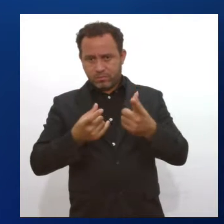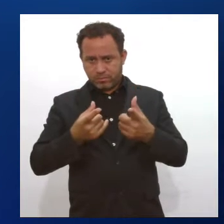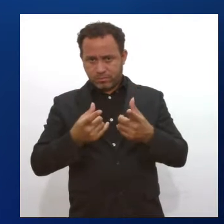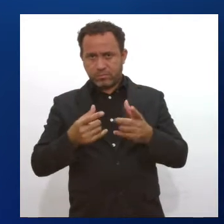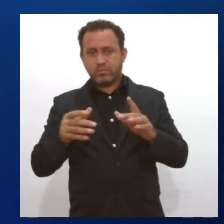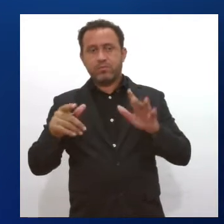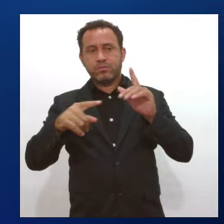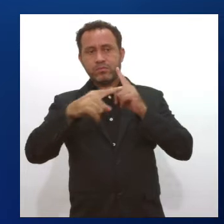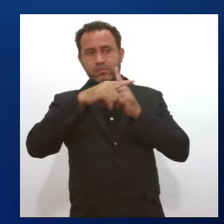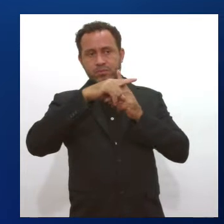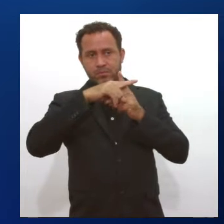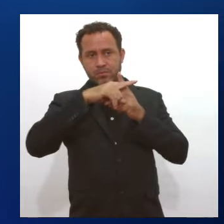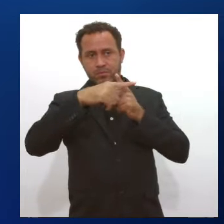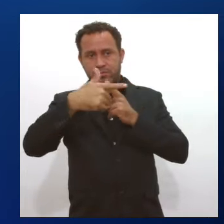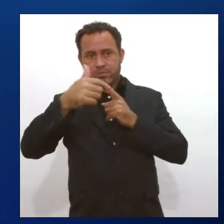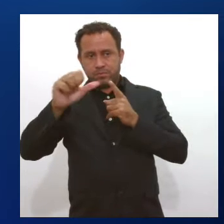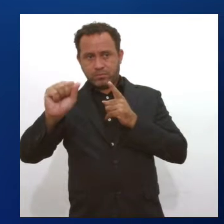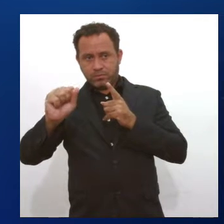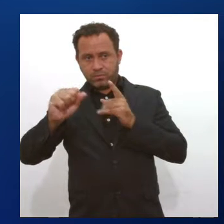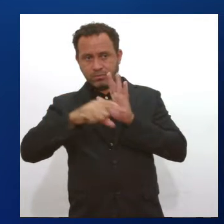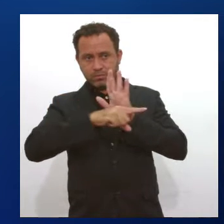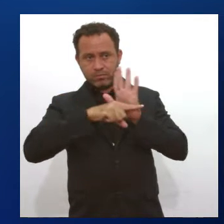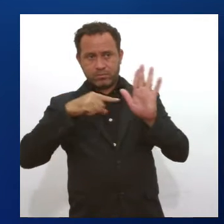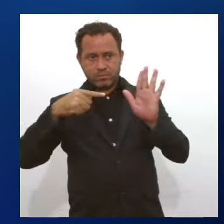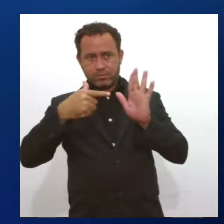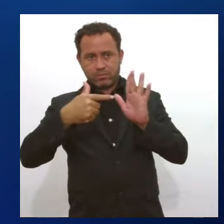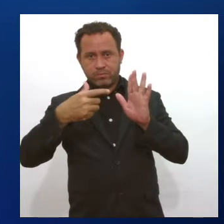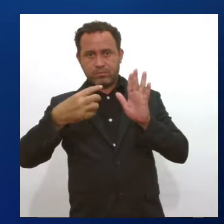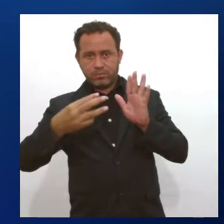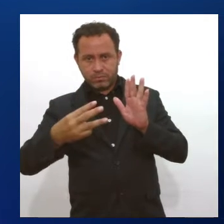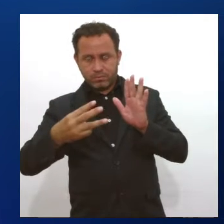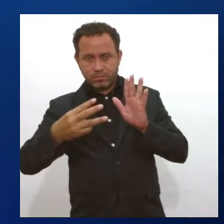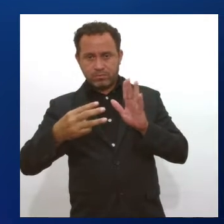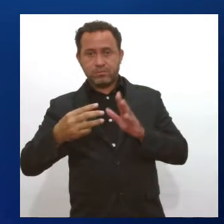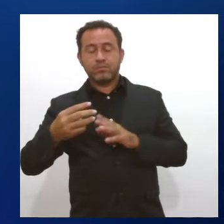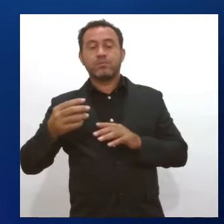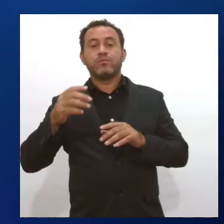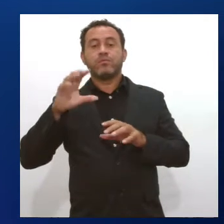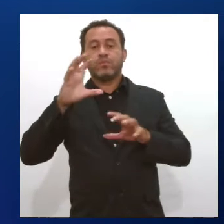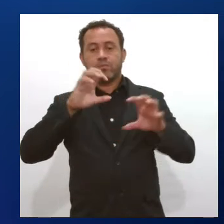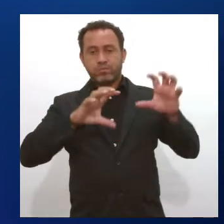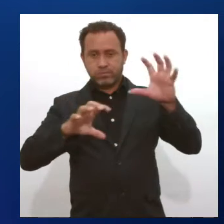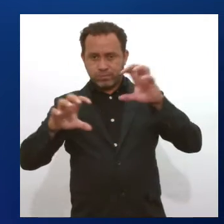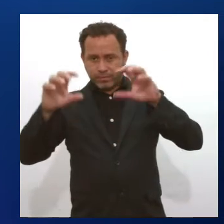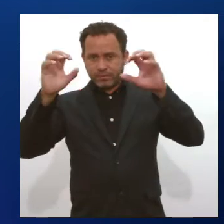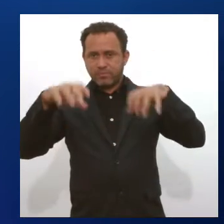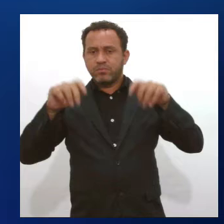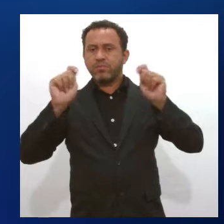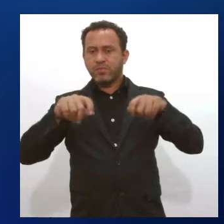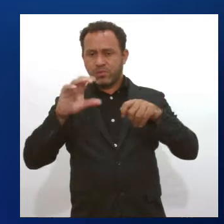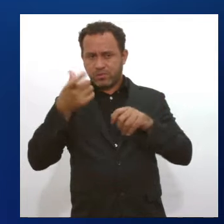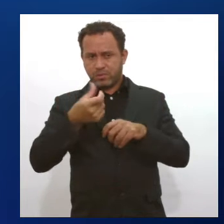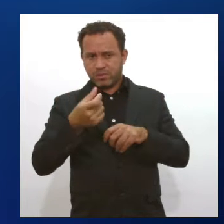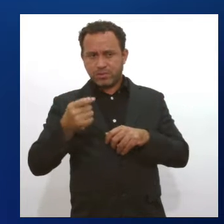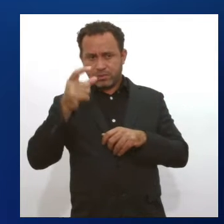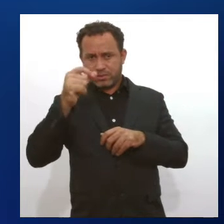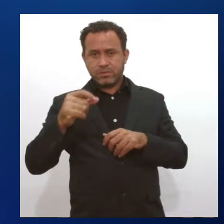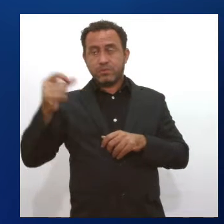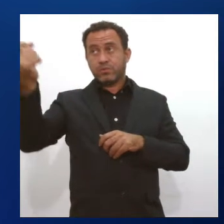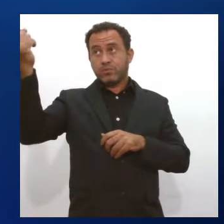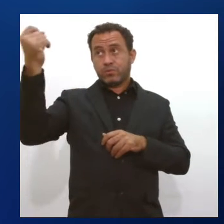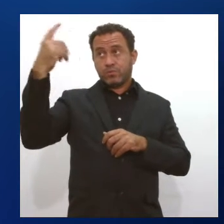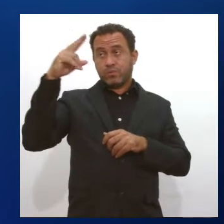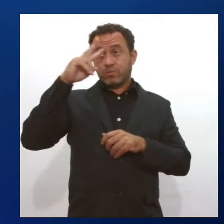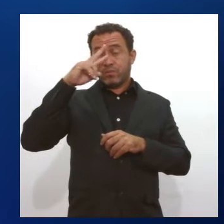máxima prevista é de 28 graus, a mínima de 23 graus. A probabilidade de chuva é de 60% e o índice